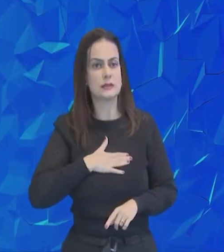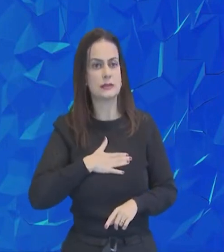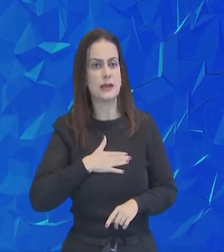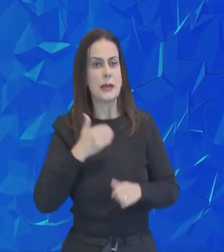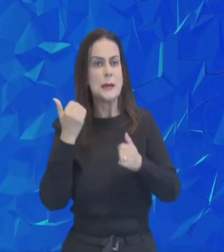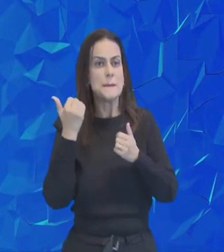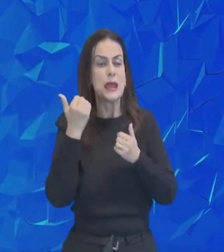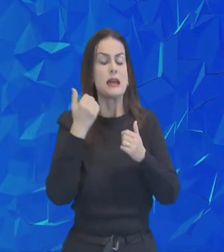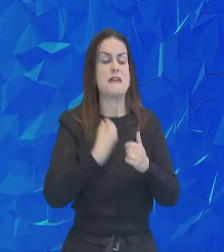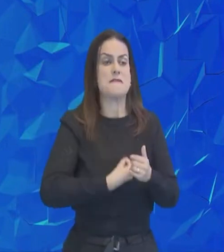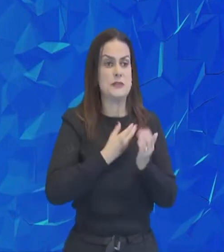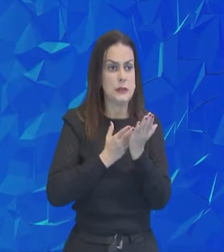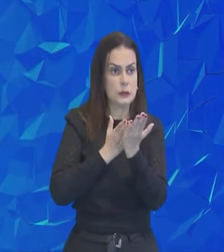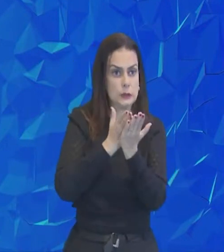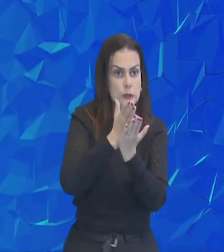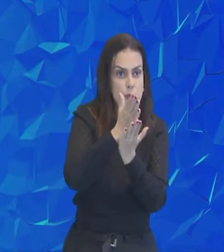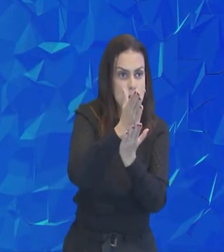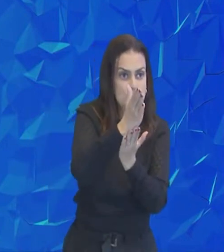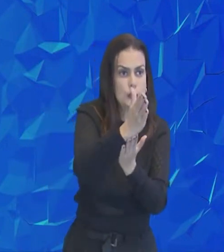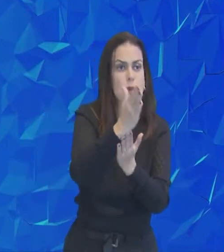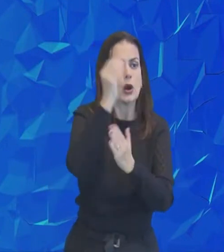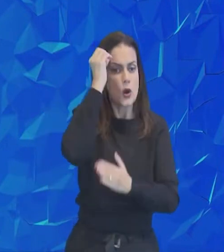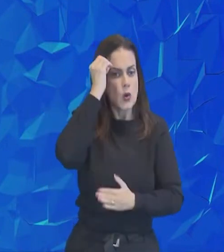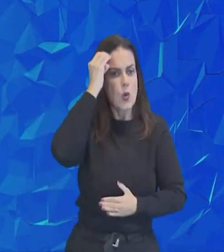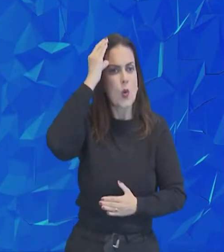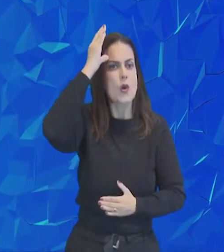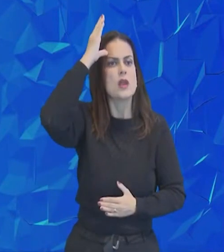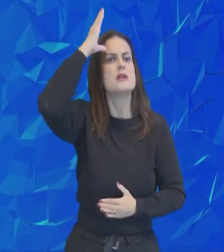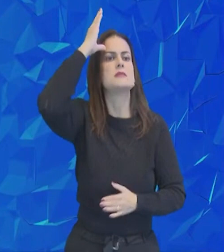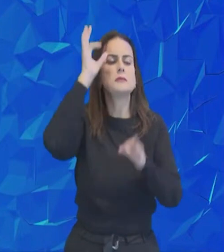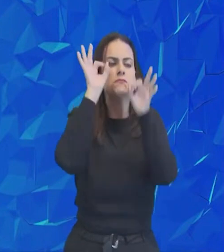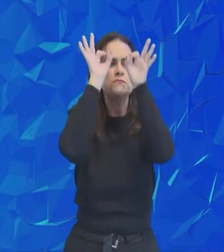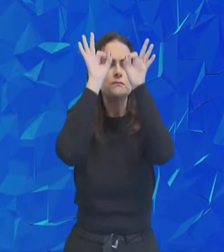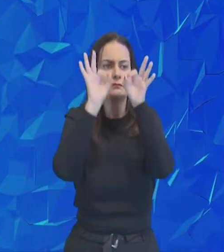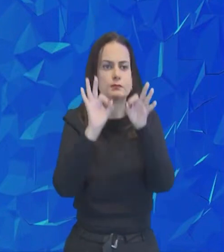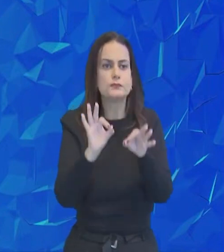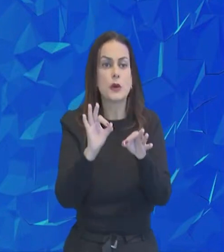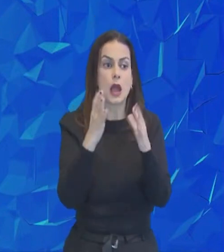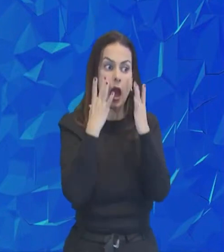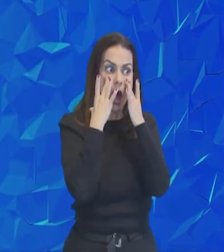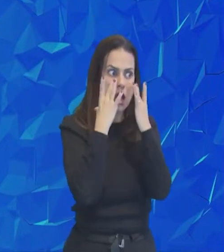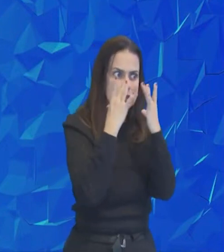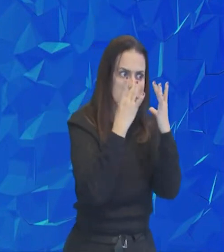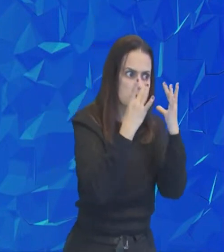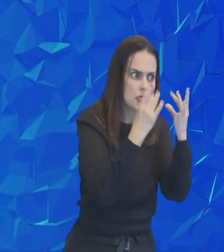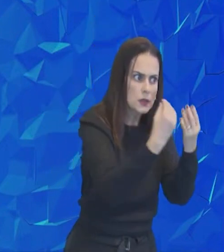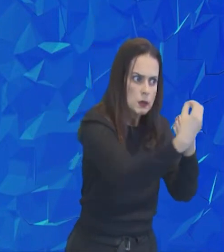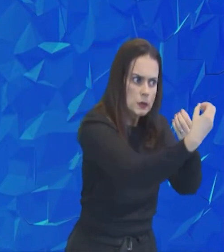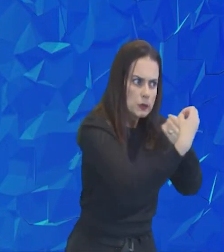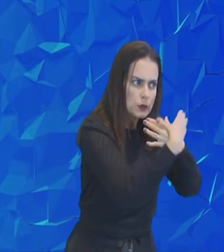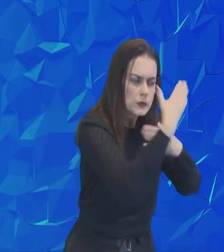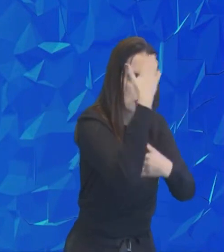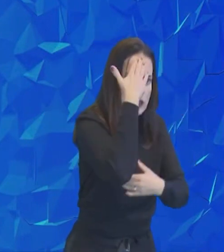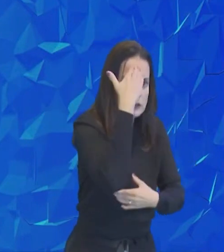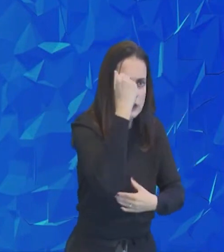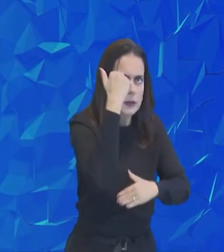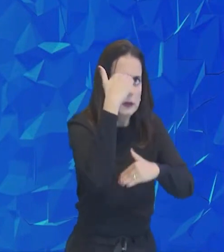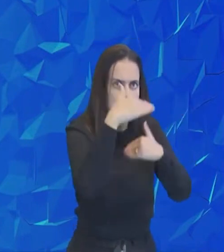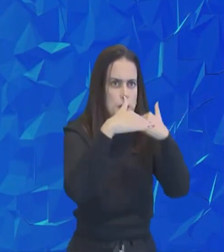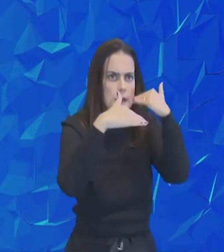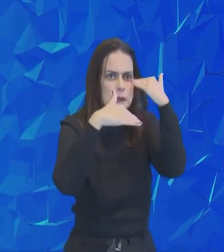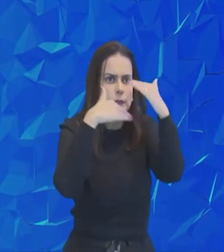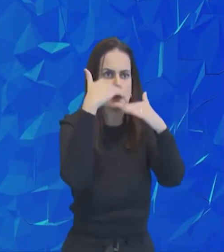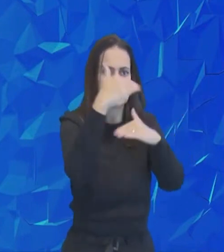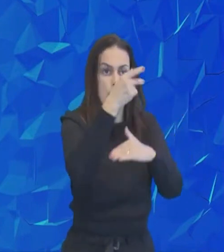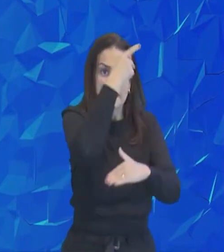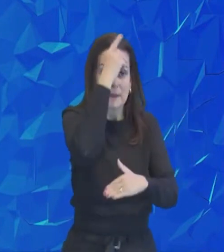simples prudência aos jovens, conhecimento e bom ciso, ouça o sábio e cresça em prudência, e o instruído